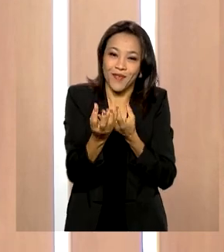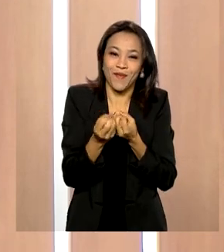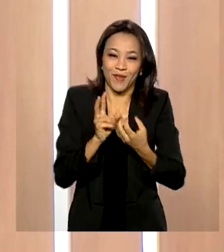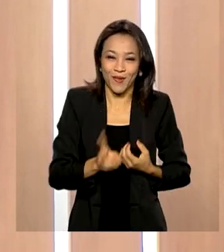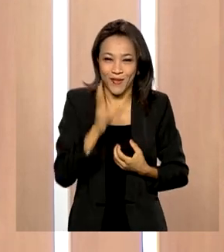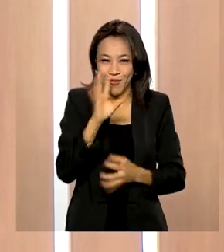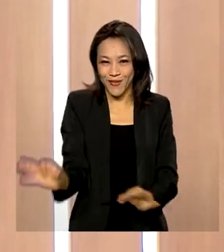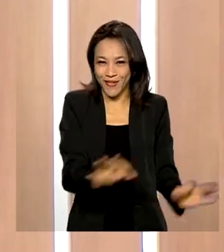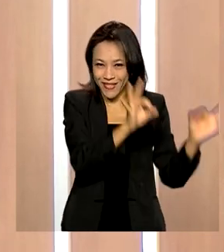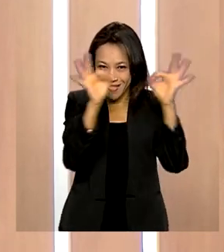continue conosco. Tenha um ótimo dia.